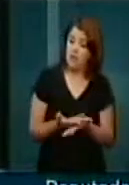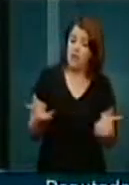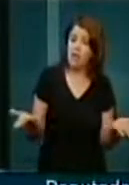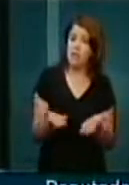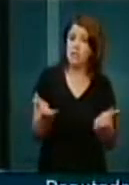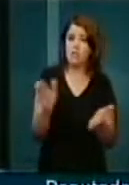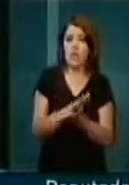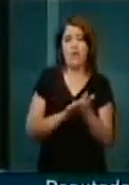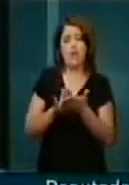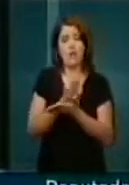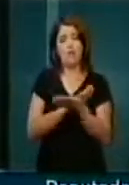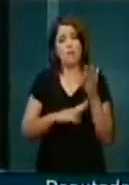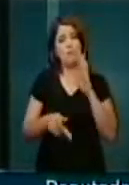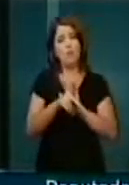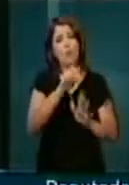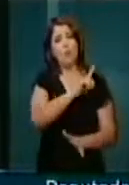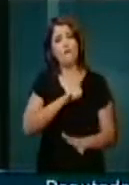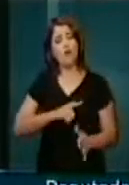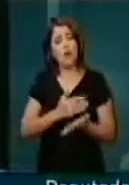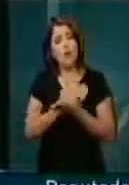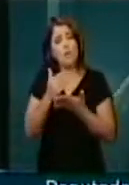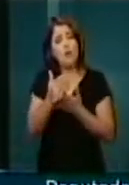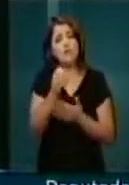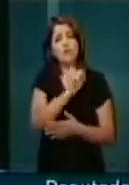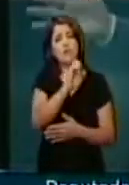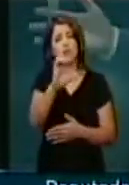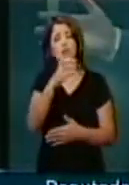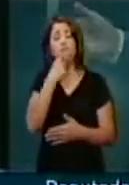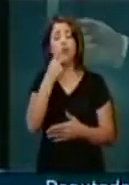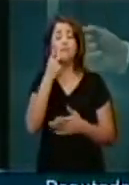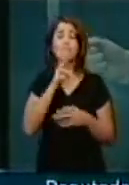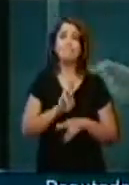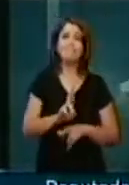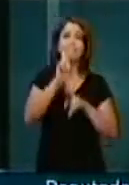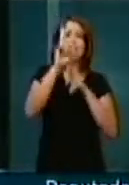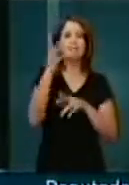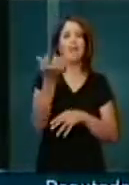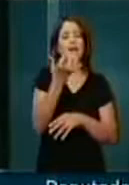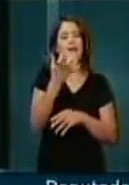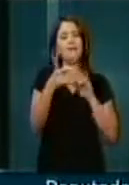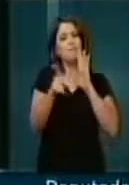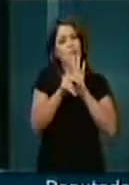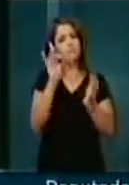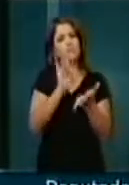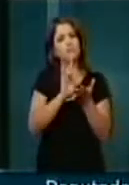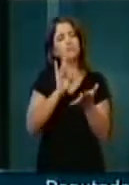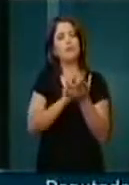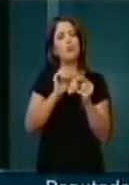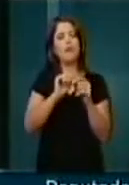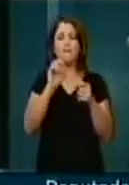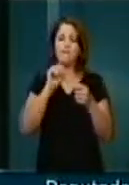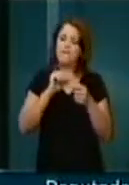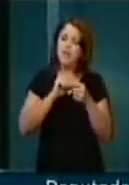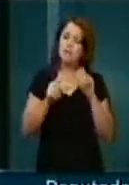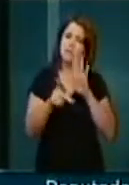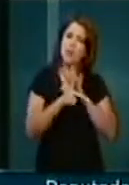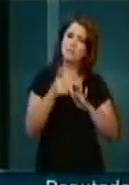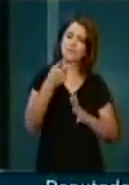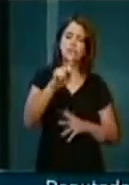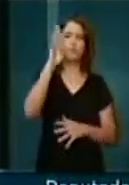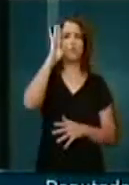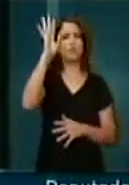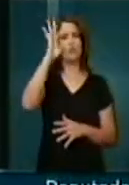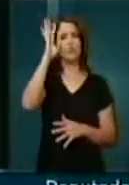O governador assume em Santa Catarina com a esperança de efetivamente ver realizado o sonho